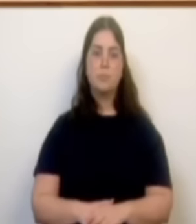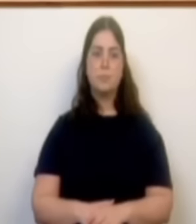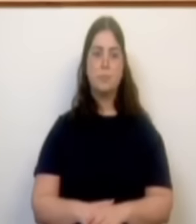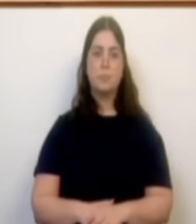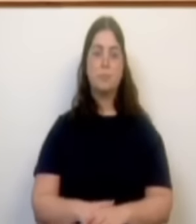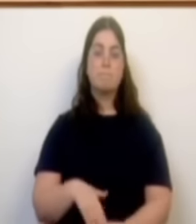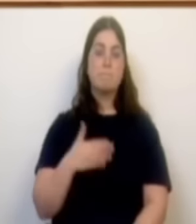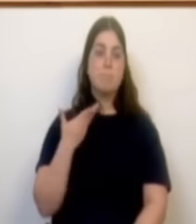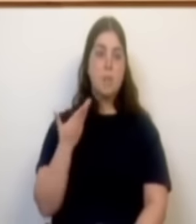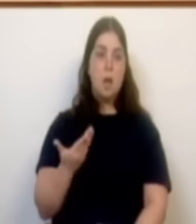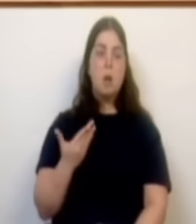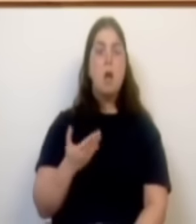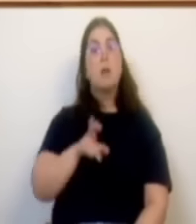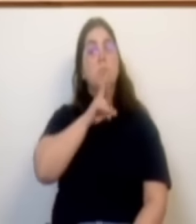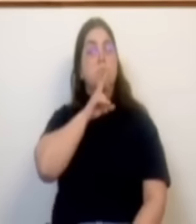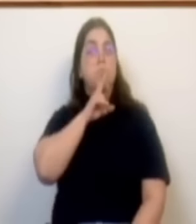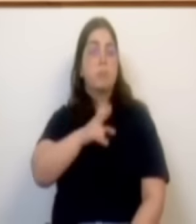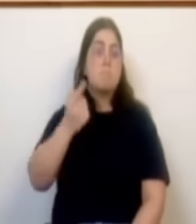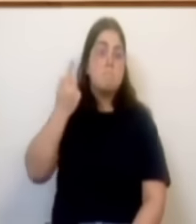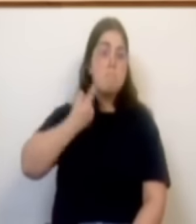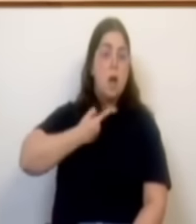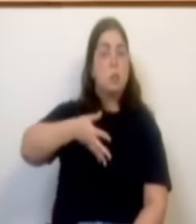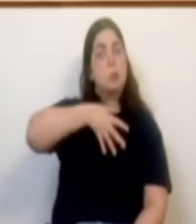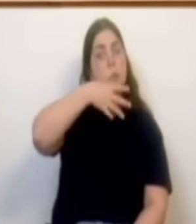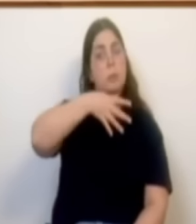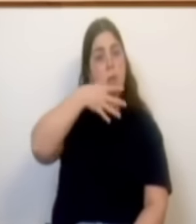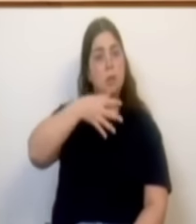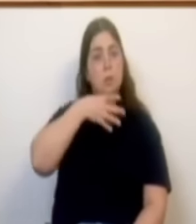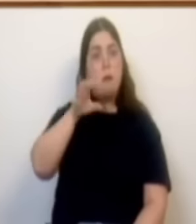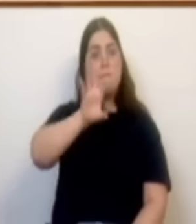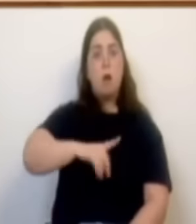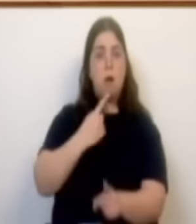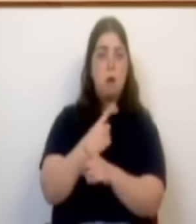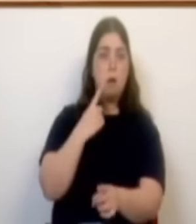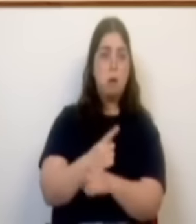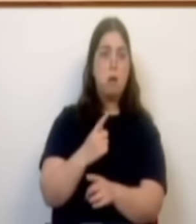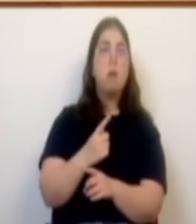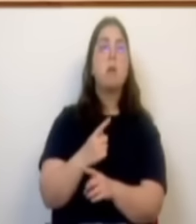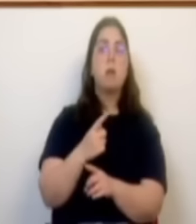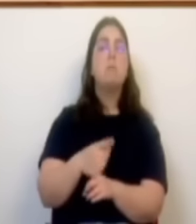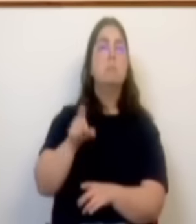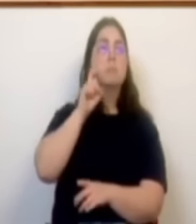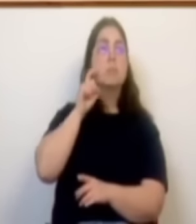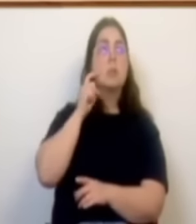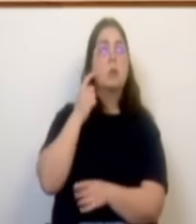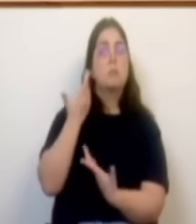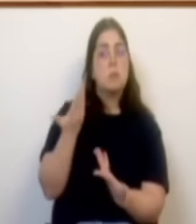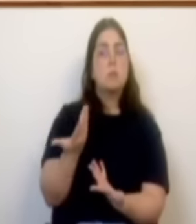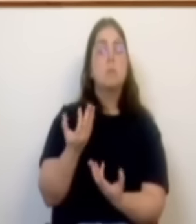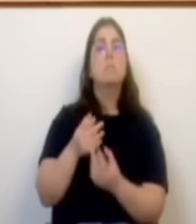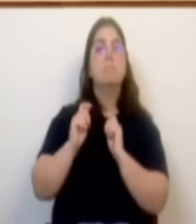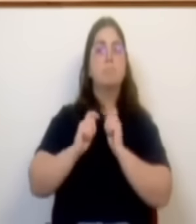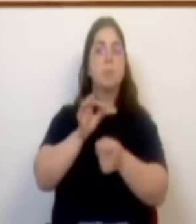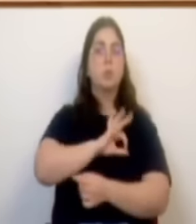Agora temos de ouvir outras explicações com a mesma forma que ouvimos a defesa da honra. Faixa-vão, Sr. Deputado, Paulo Pisco.